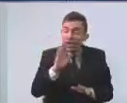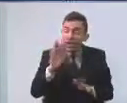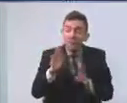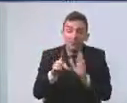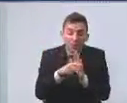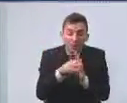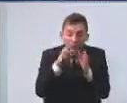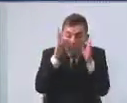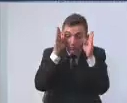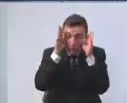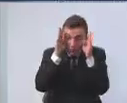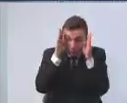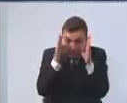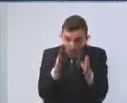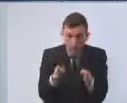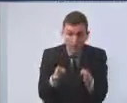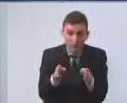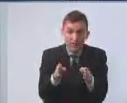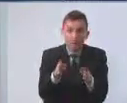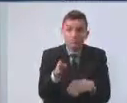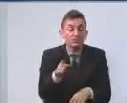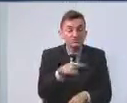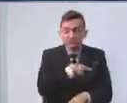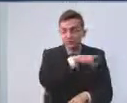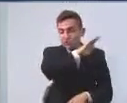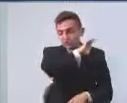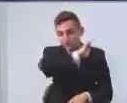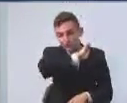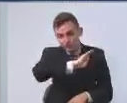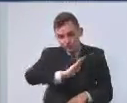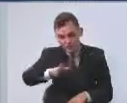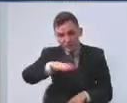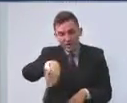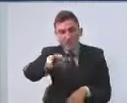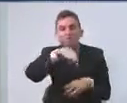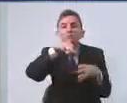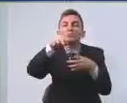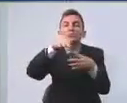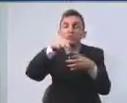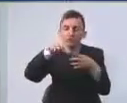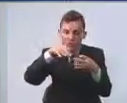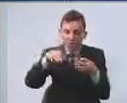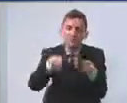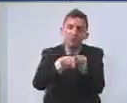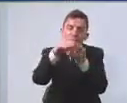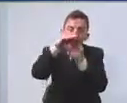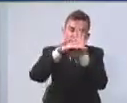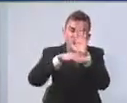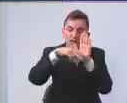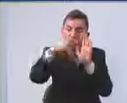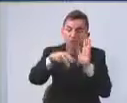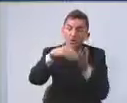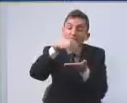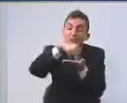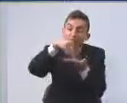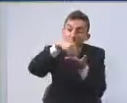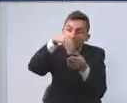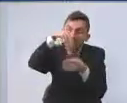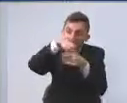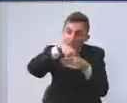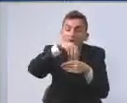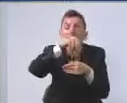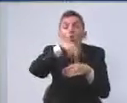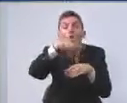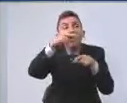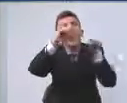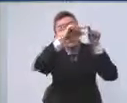dirigidos para os projetos e programas da Secretaria ou das